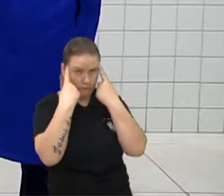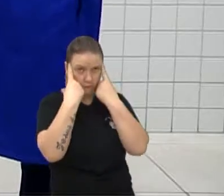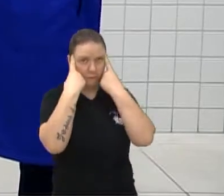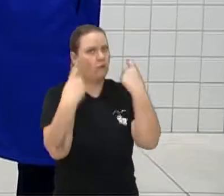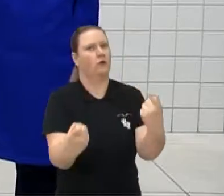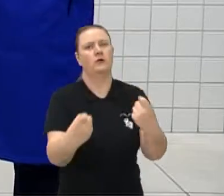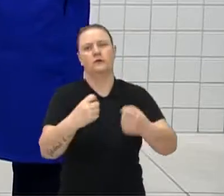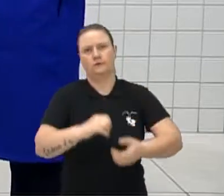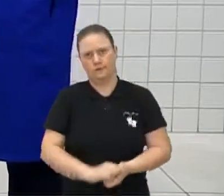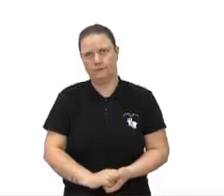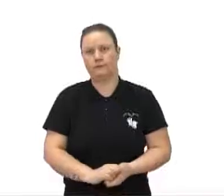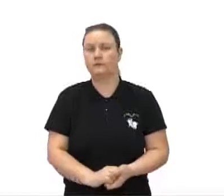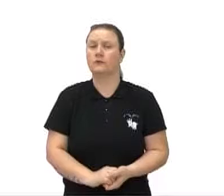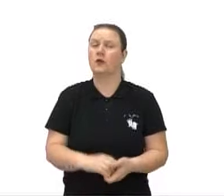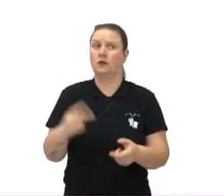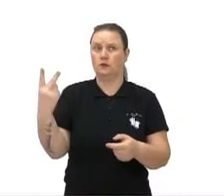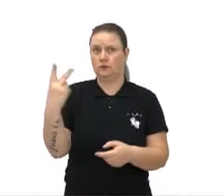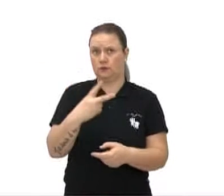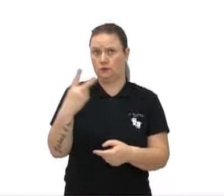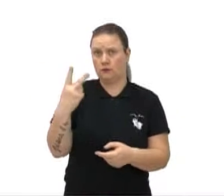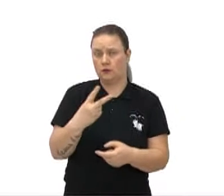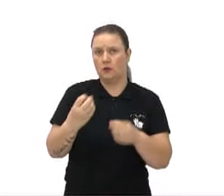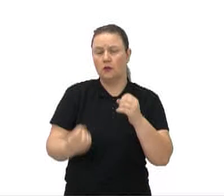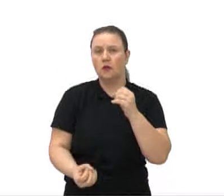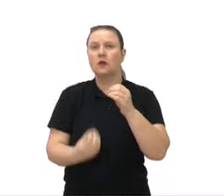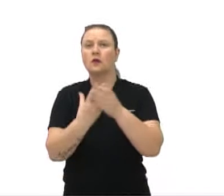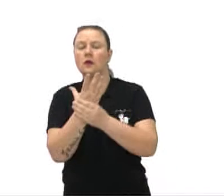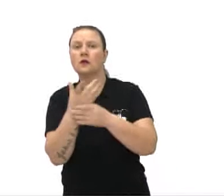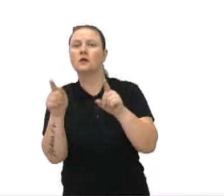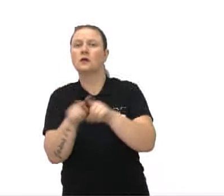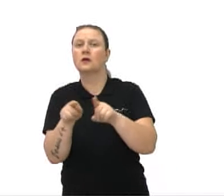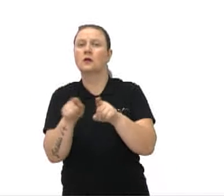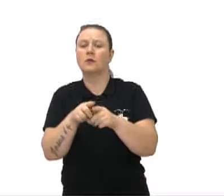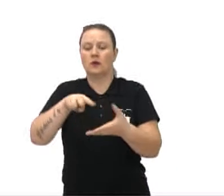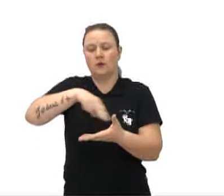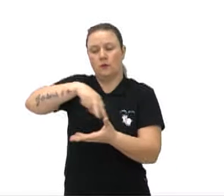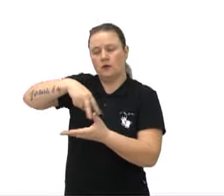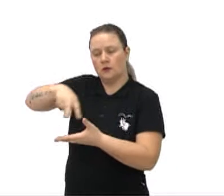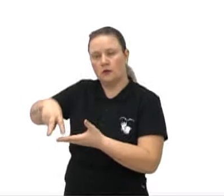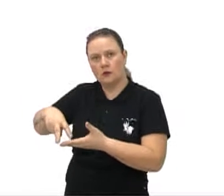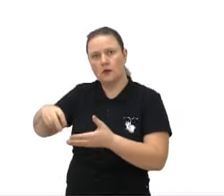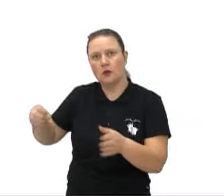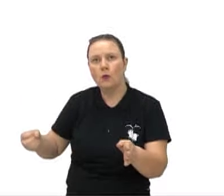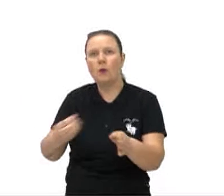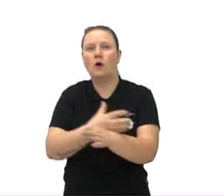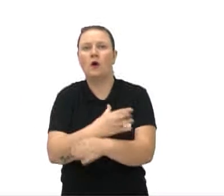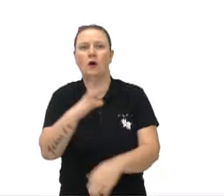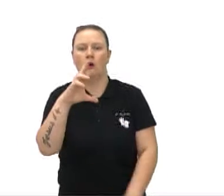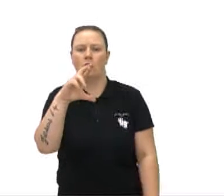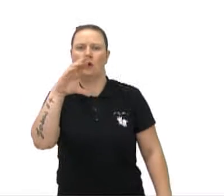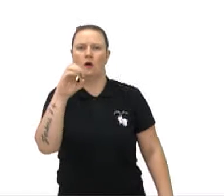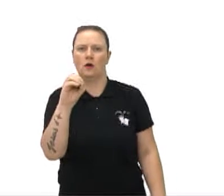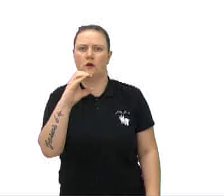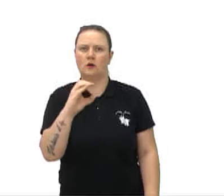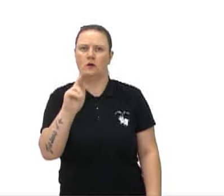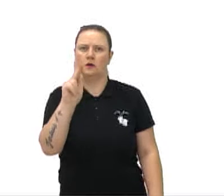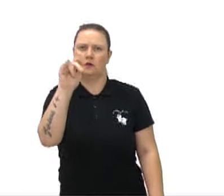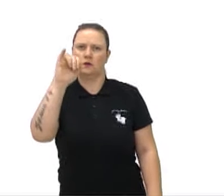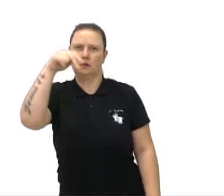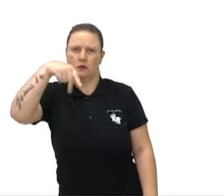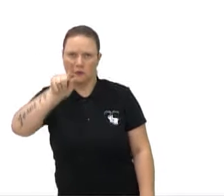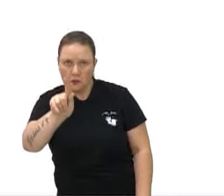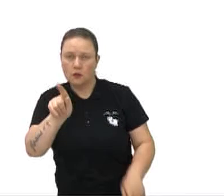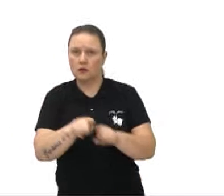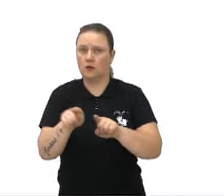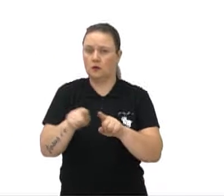Assim, os nossos dois criaram lá uma nova dança chamada rock. Rupert Man e Apache